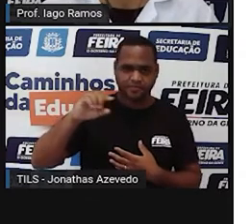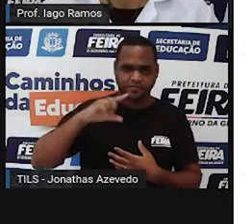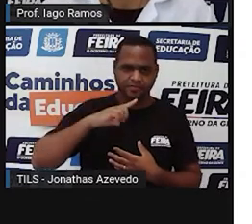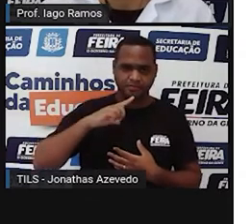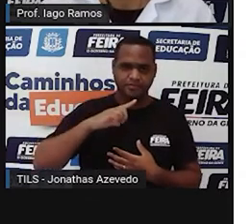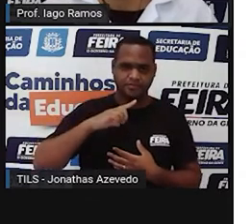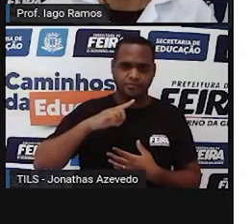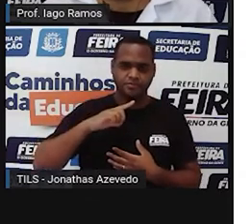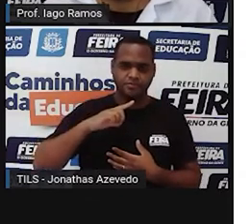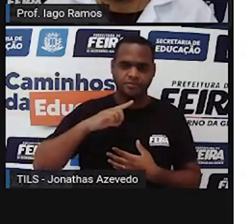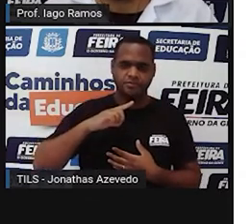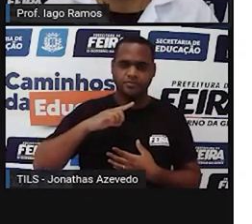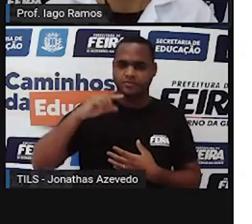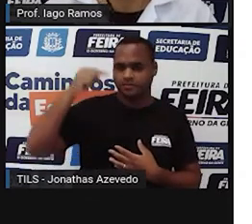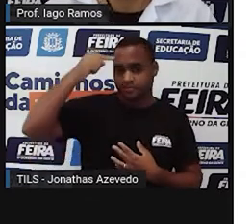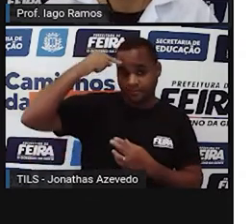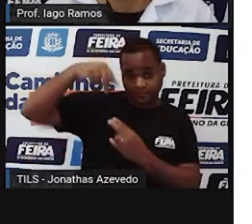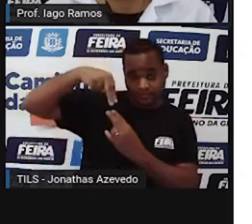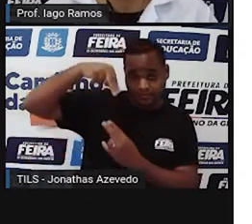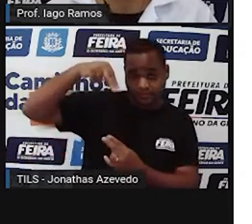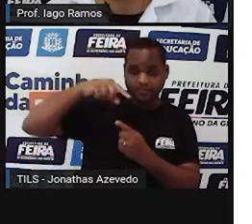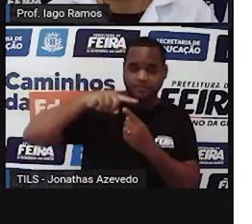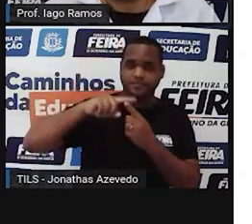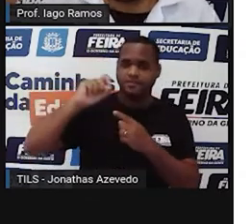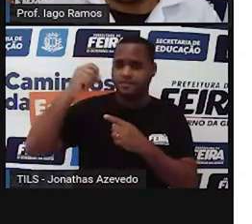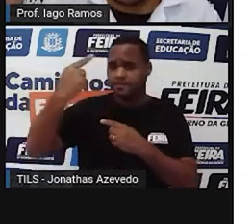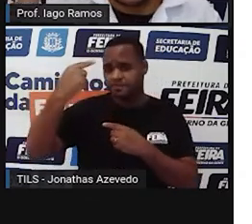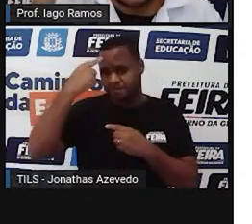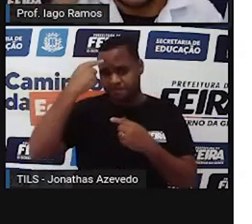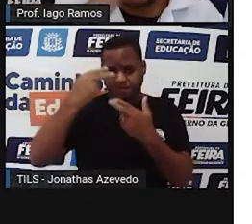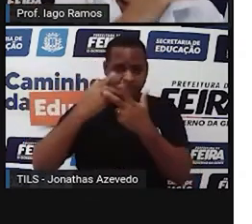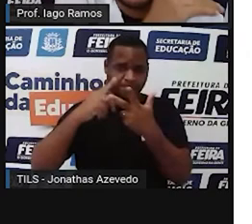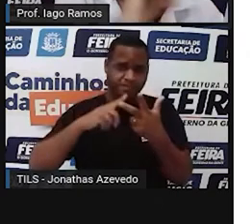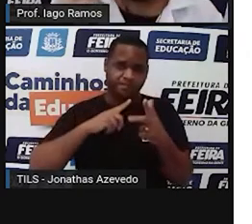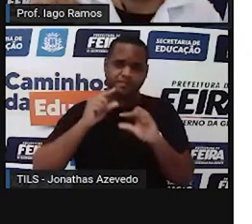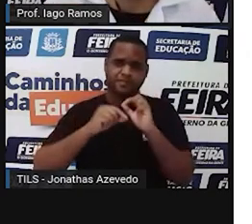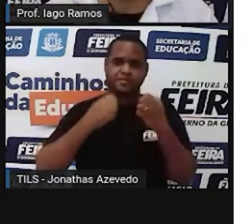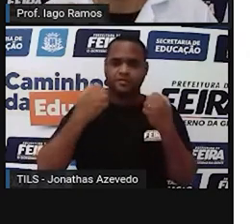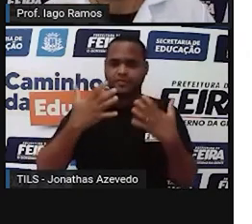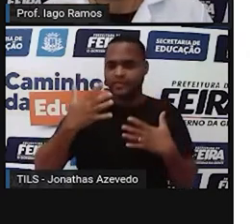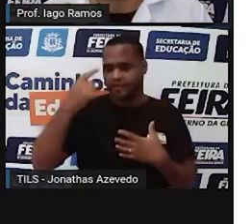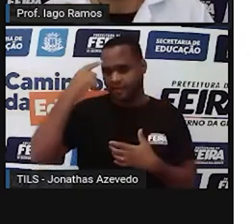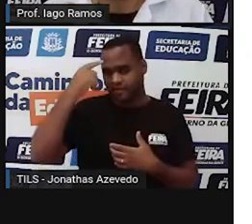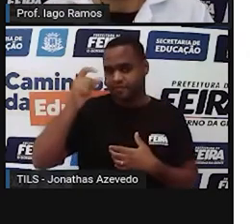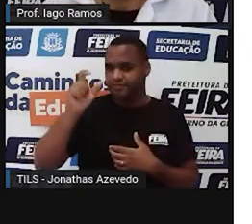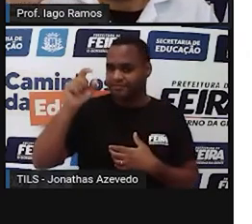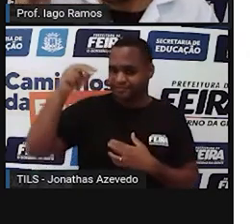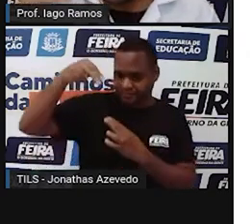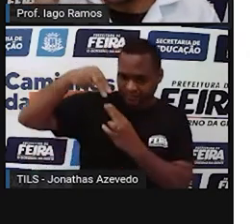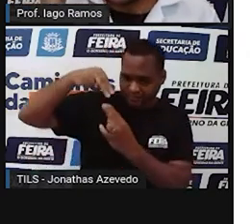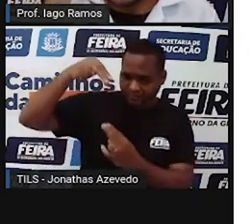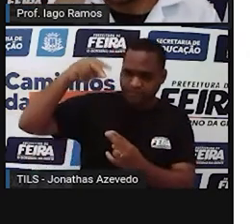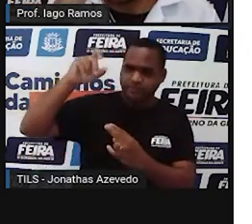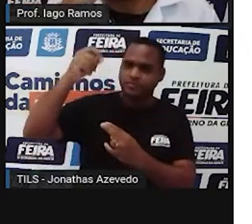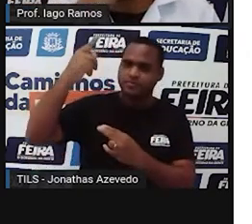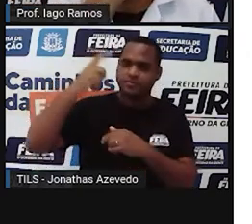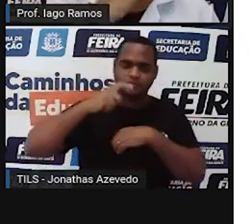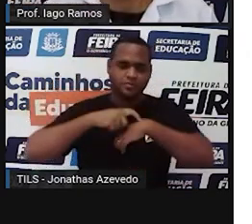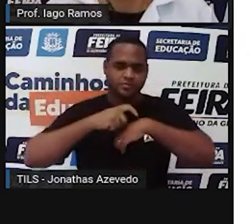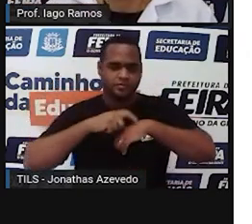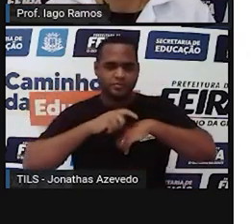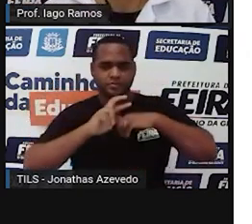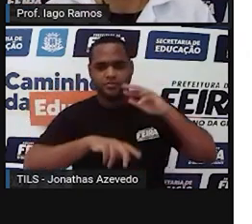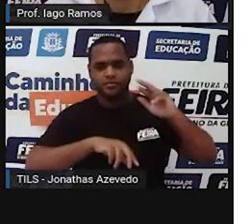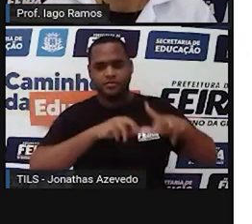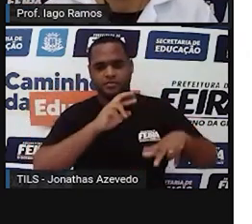Ali na formação das sombras, nos raios solares ali, passando pela cabeça do bonequinho, né? Em cada horáriozinho ali,